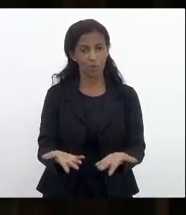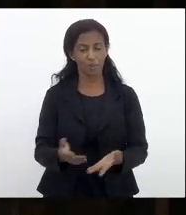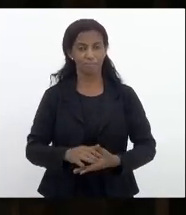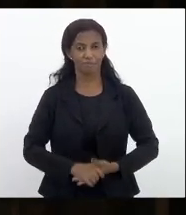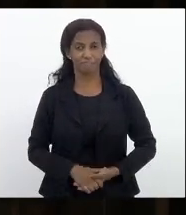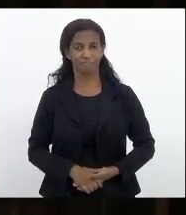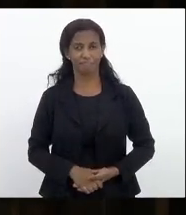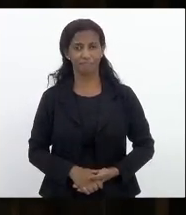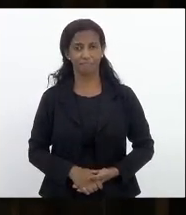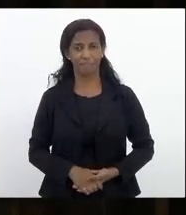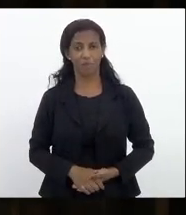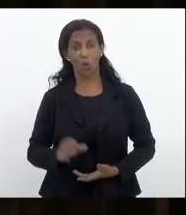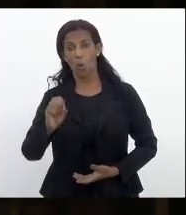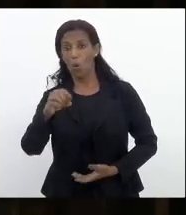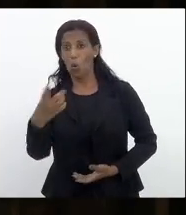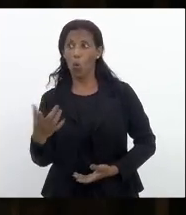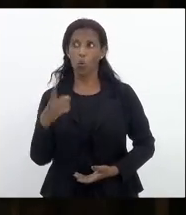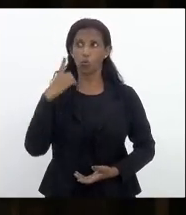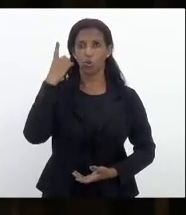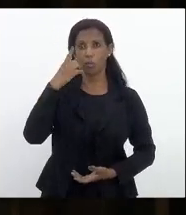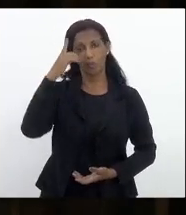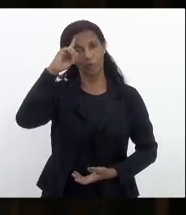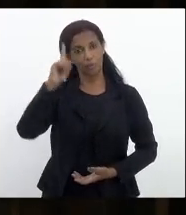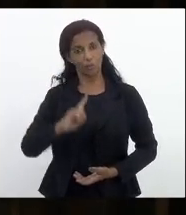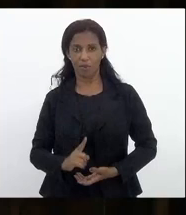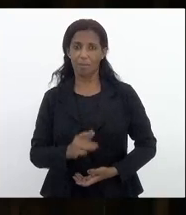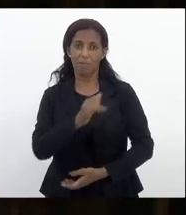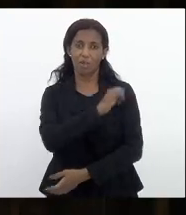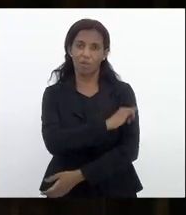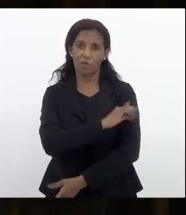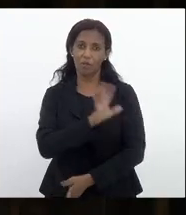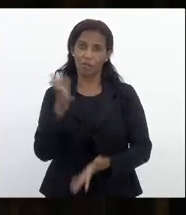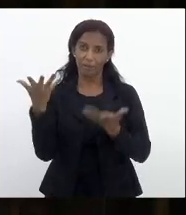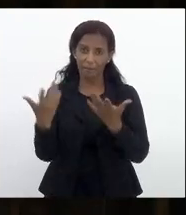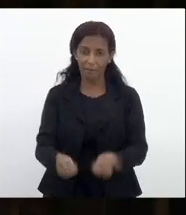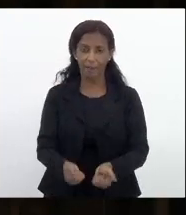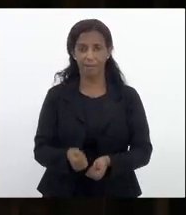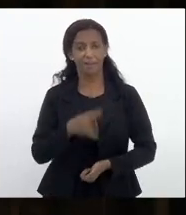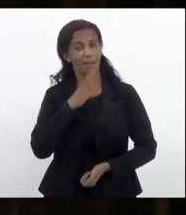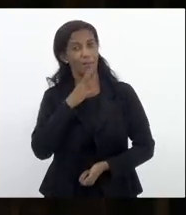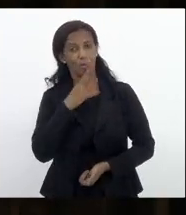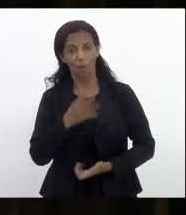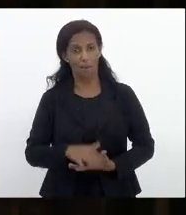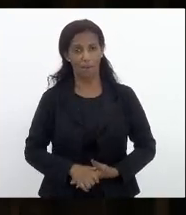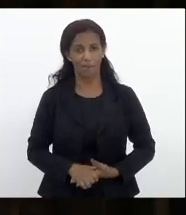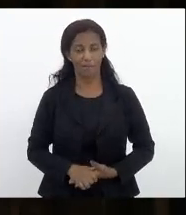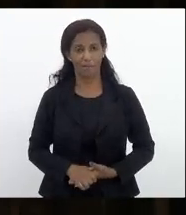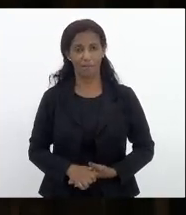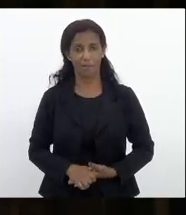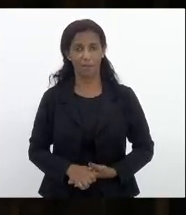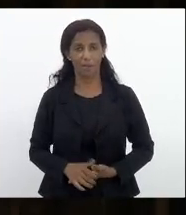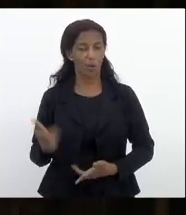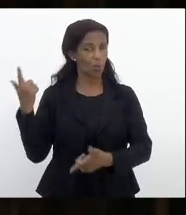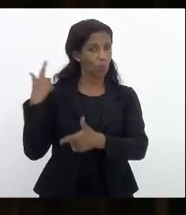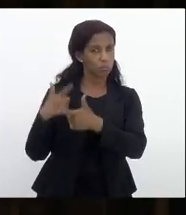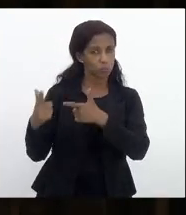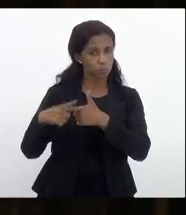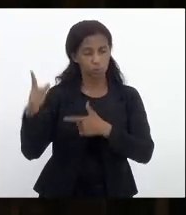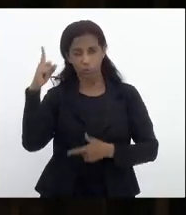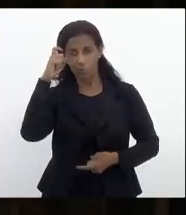ou os deputados não sabiam que o Rio de Janeiro teria de aderir não conhecem o grave momento